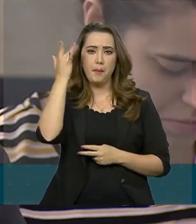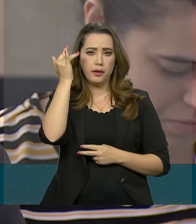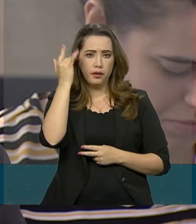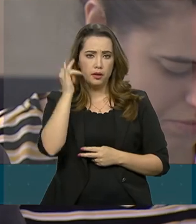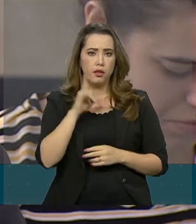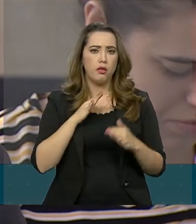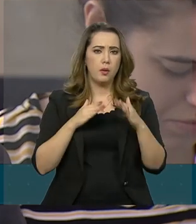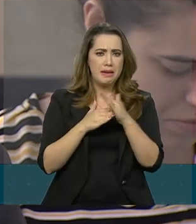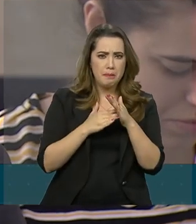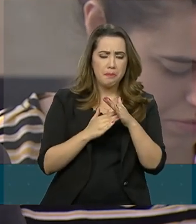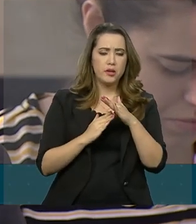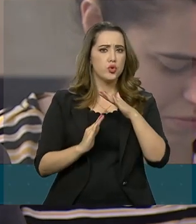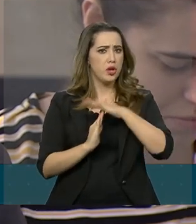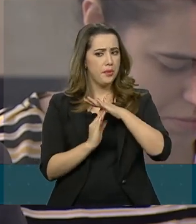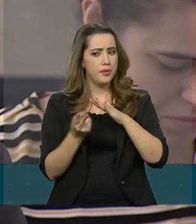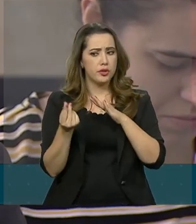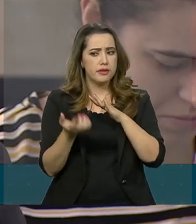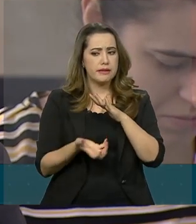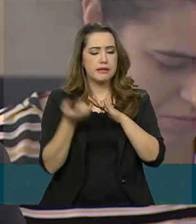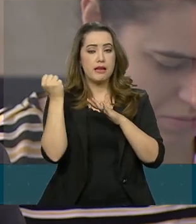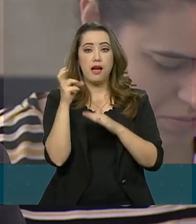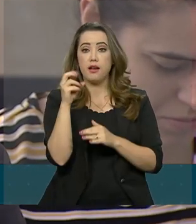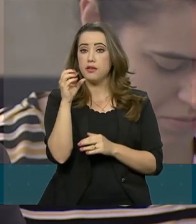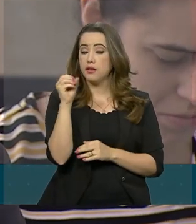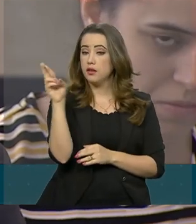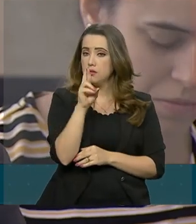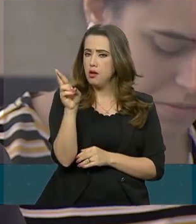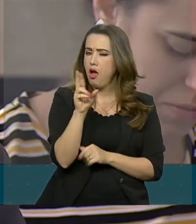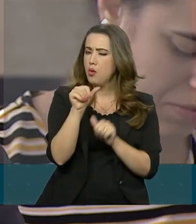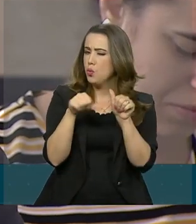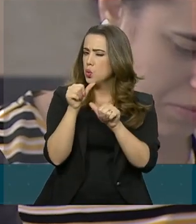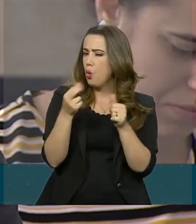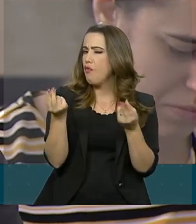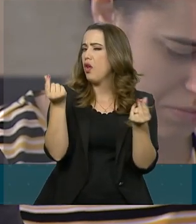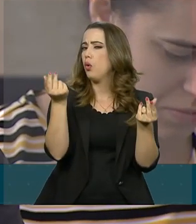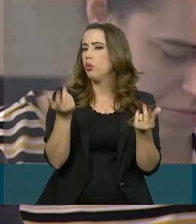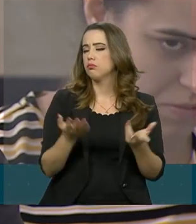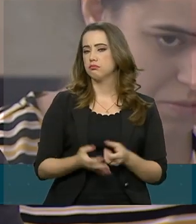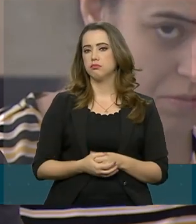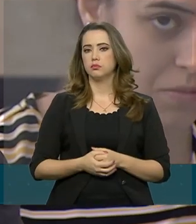mantido o limite de saque de 500 reais? O senhor sabe se houve alguma mudança nesse ponto?